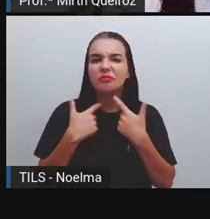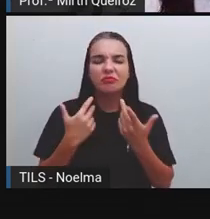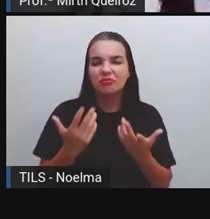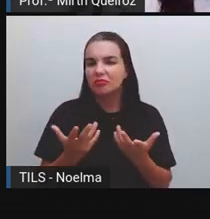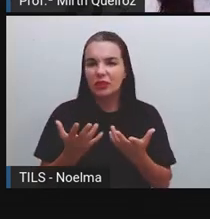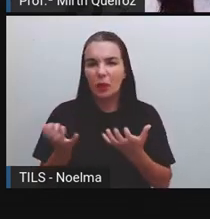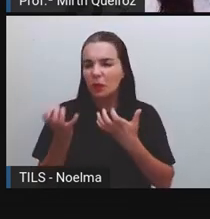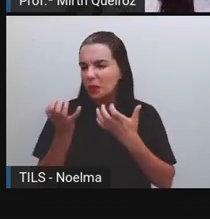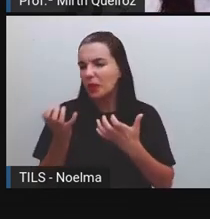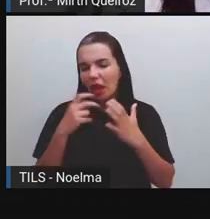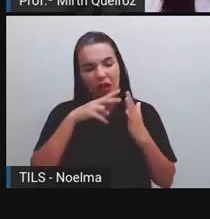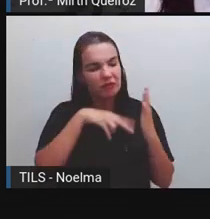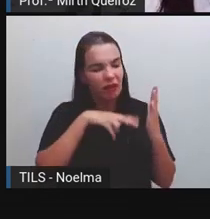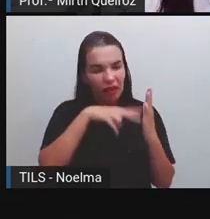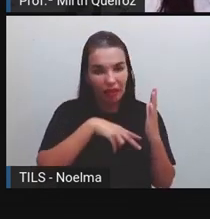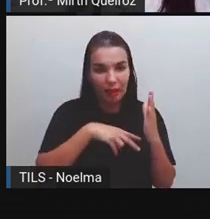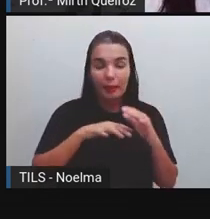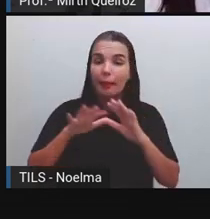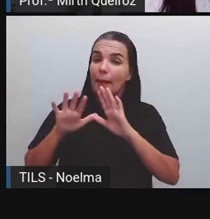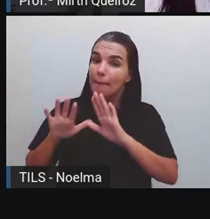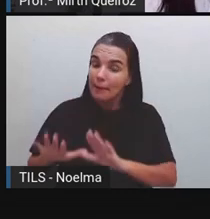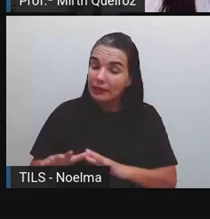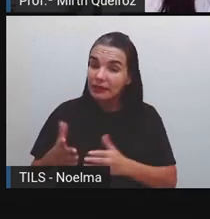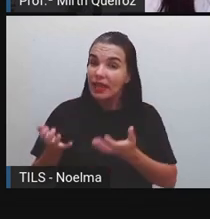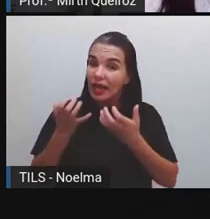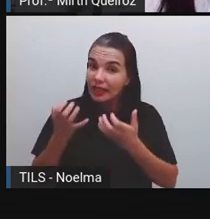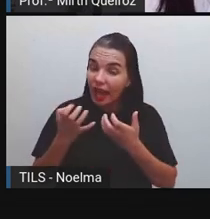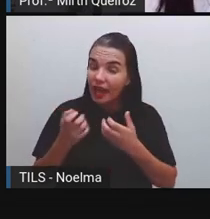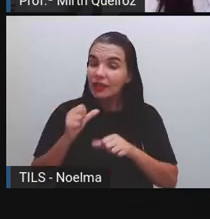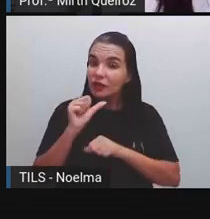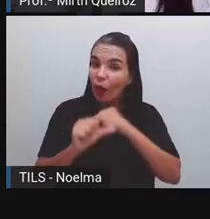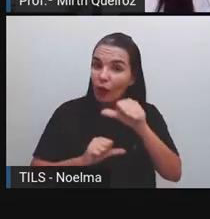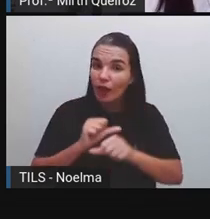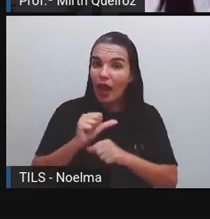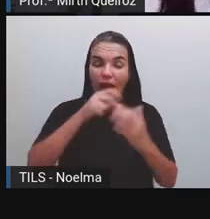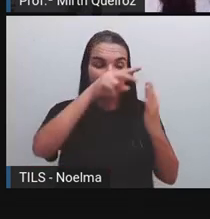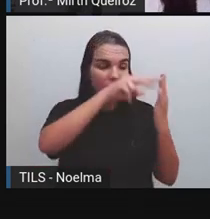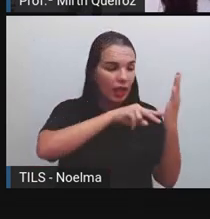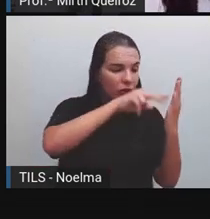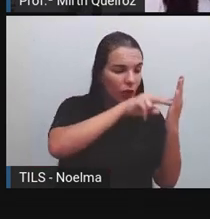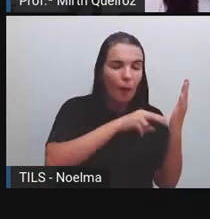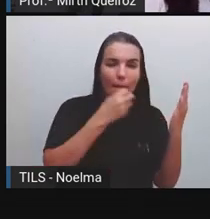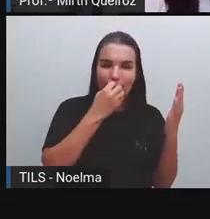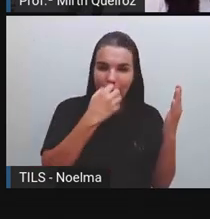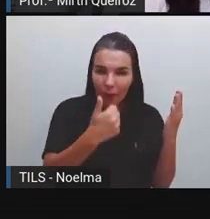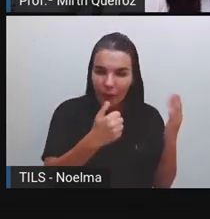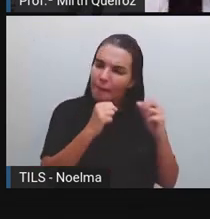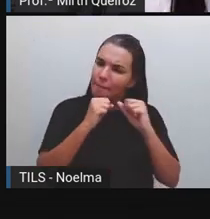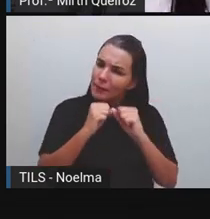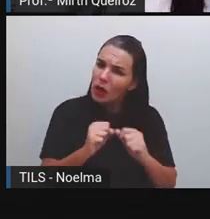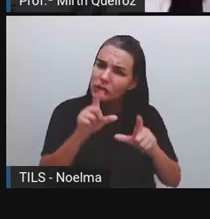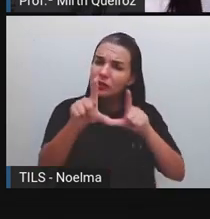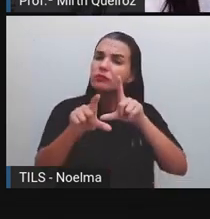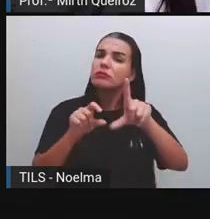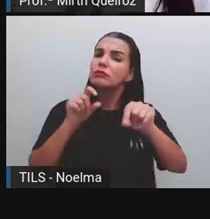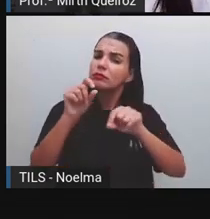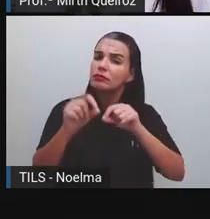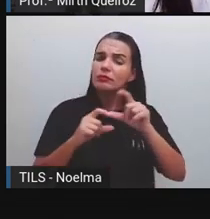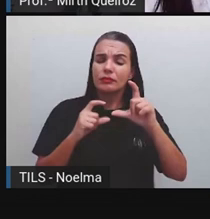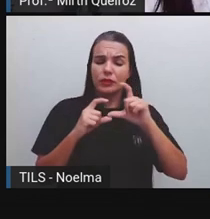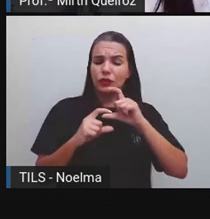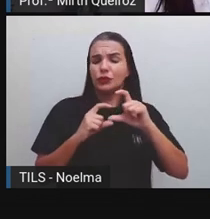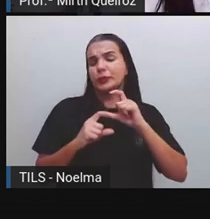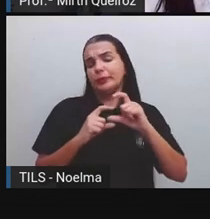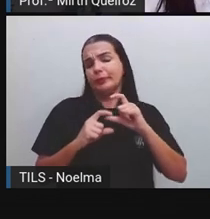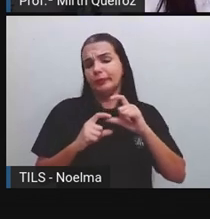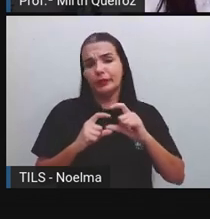apreciação pela leitura e gostaria de se tornar um leitor, um bom leitor, vocês podem estar optando aí pelas histórias em